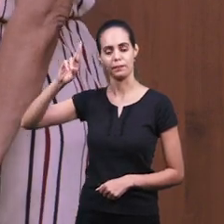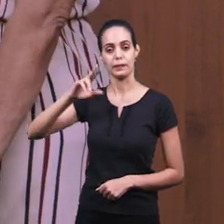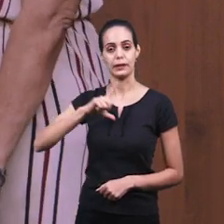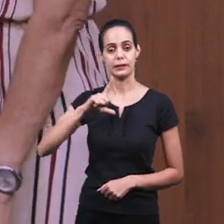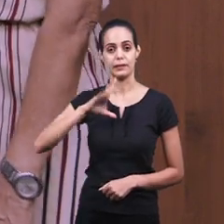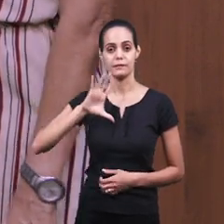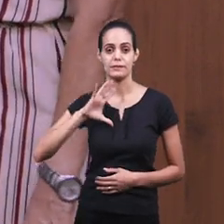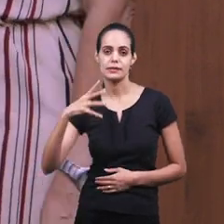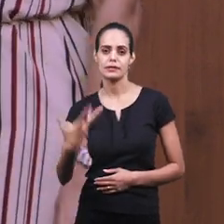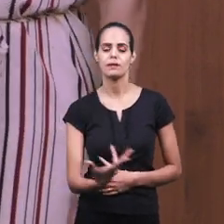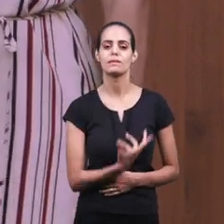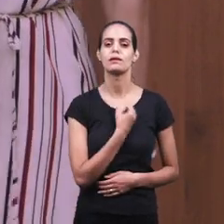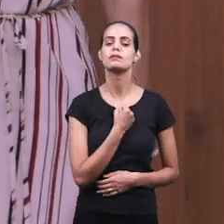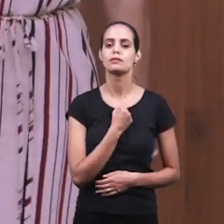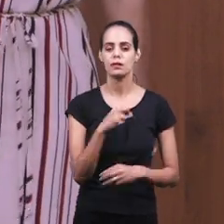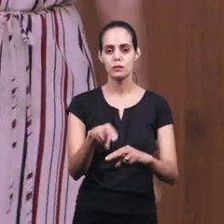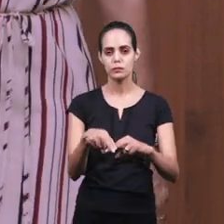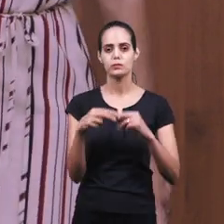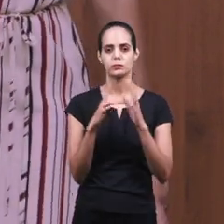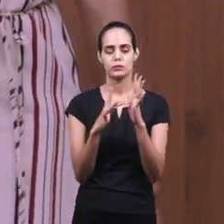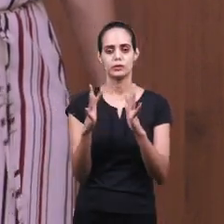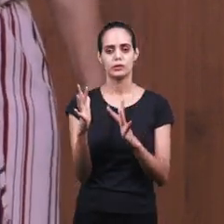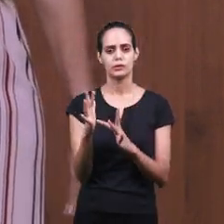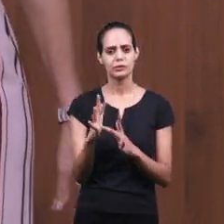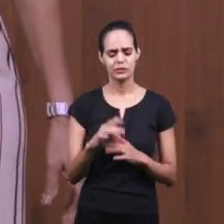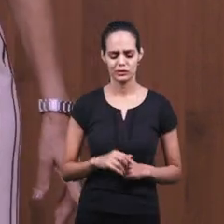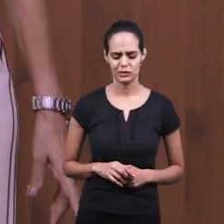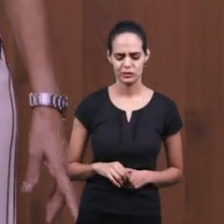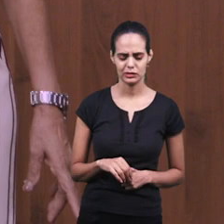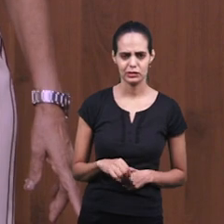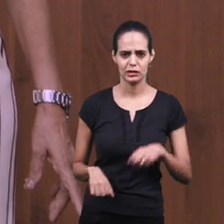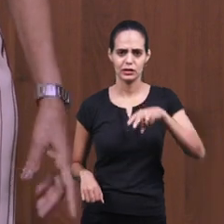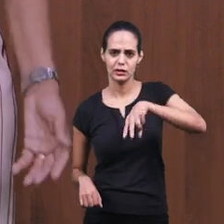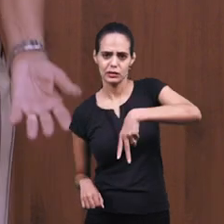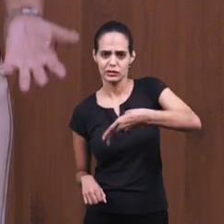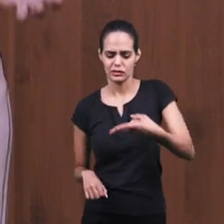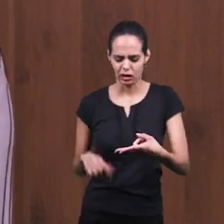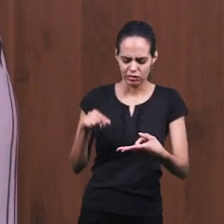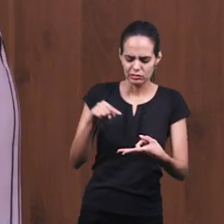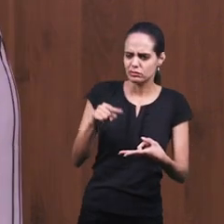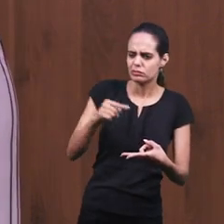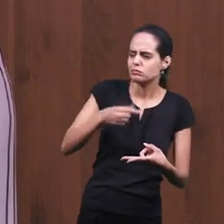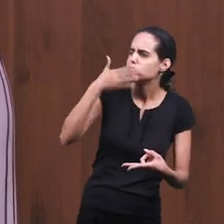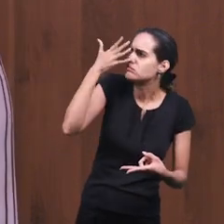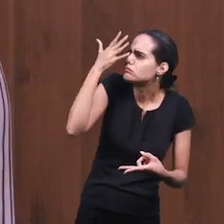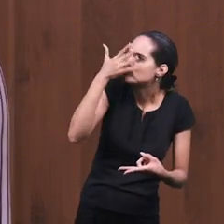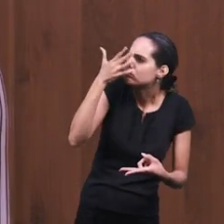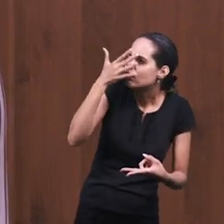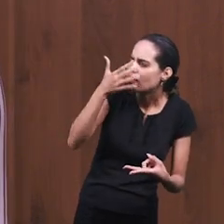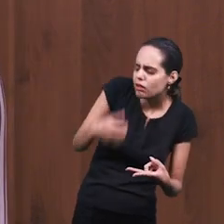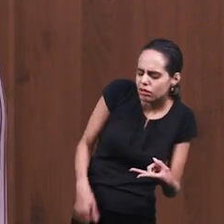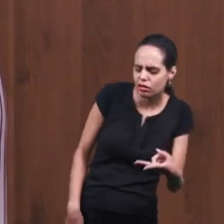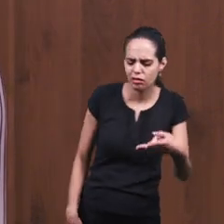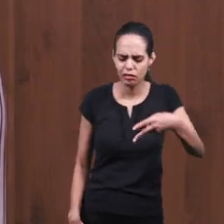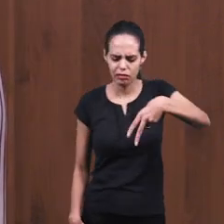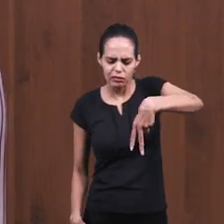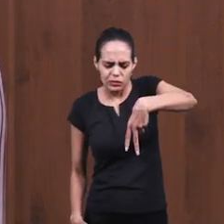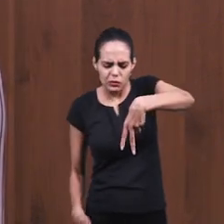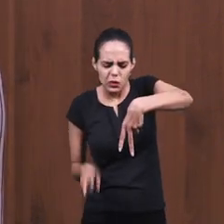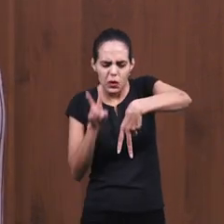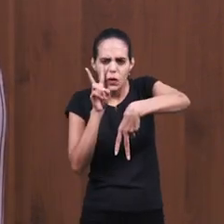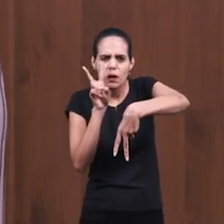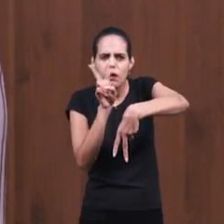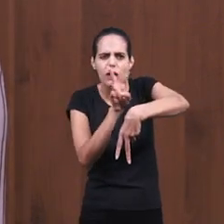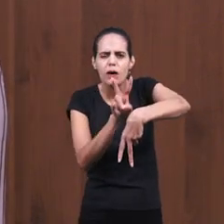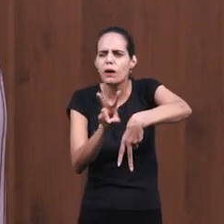Jesus Ele não conseguia enxergar Ele levantou Não conseguia